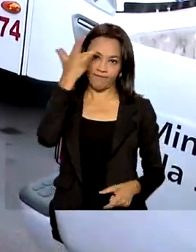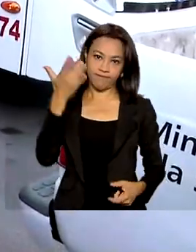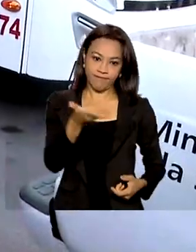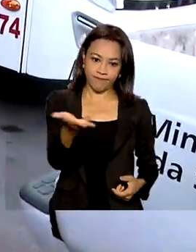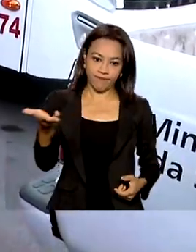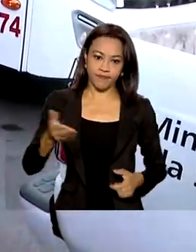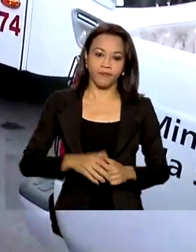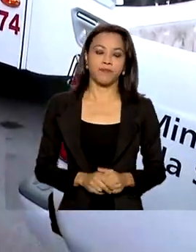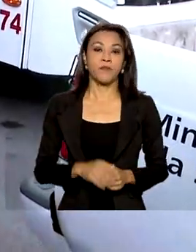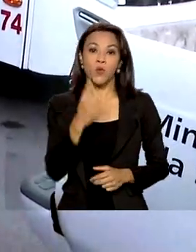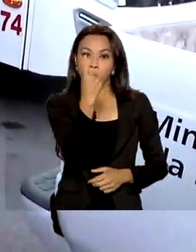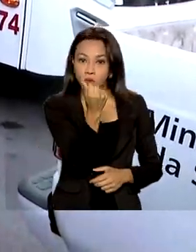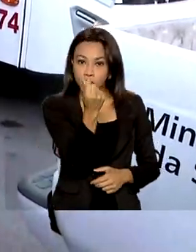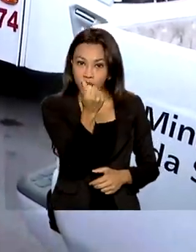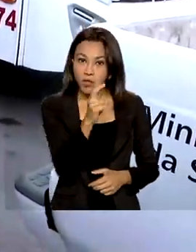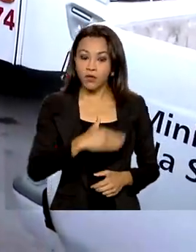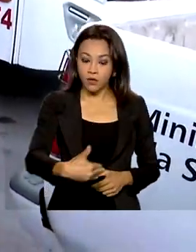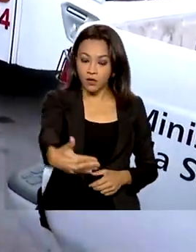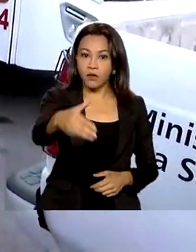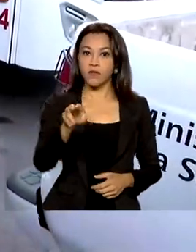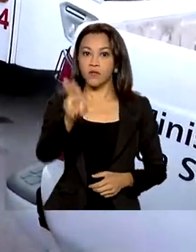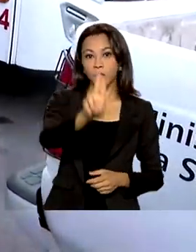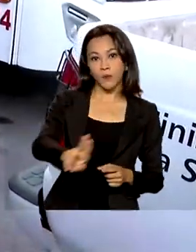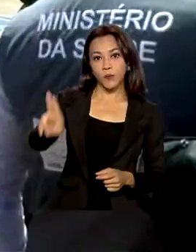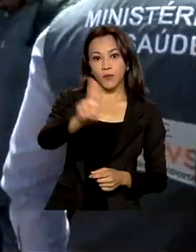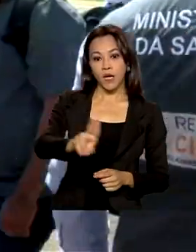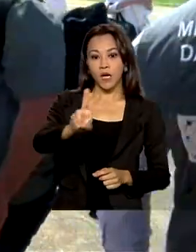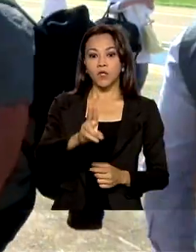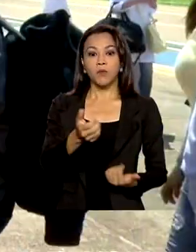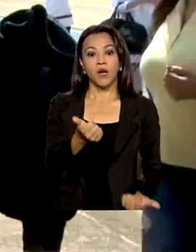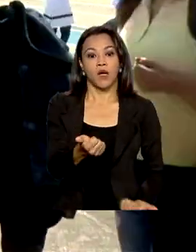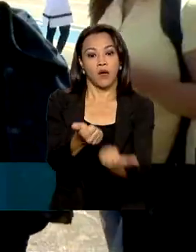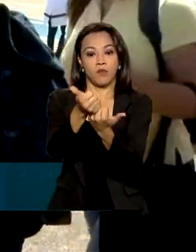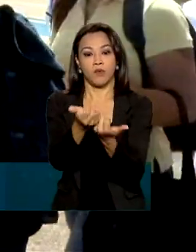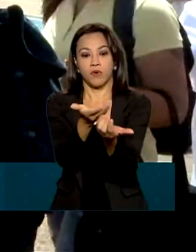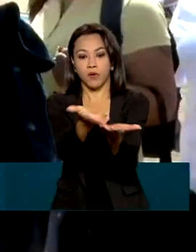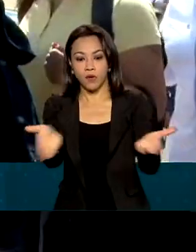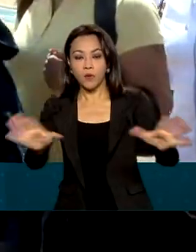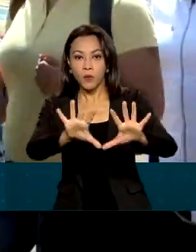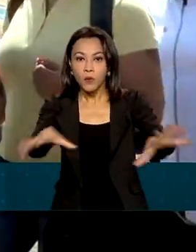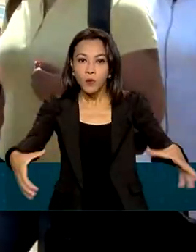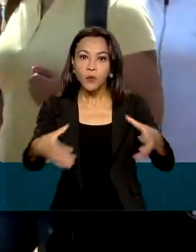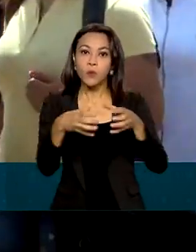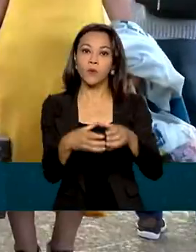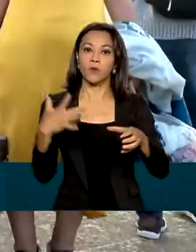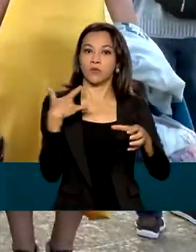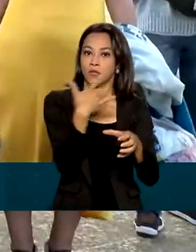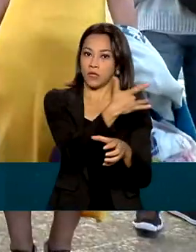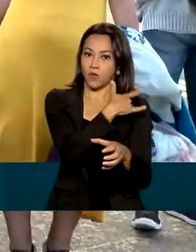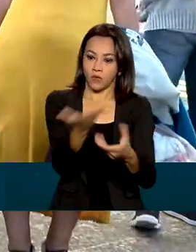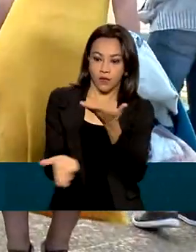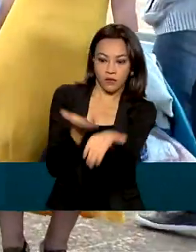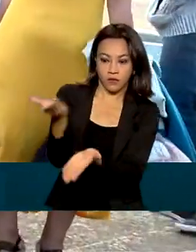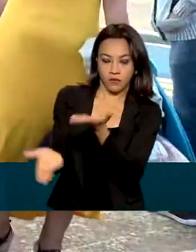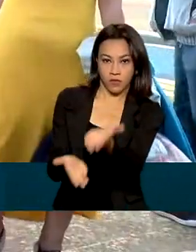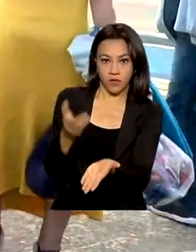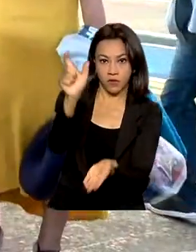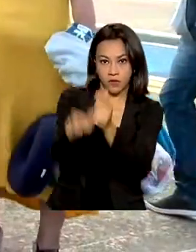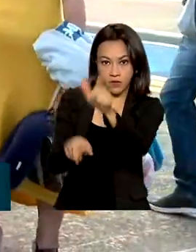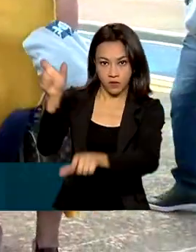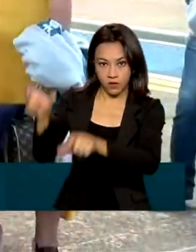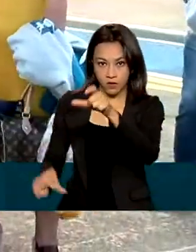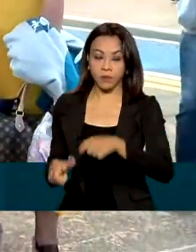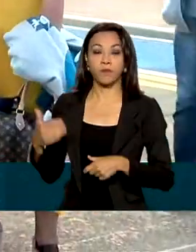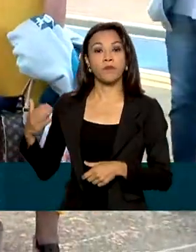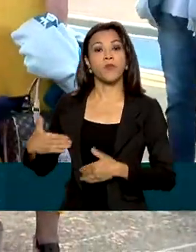O dinheiro será utilizado para reforçar a atuação das equipes de saúde no atendimento à população. De acordo com o Ministério da